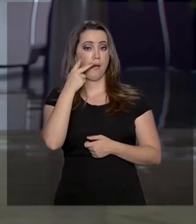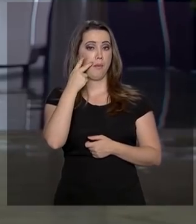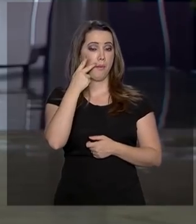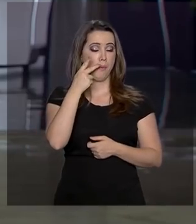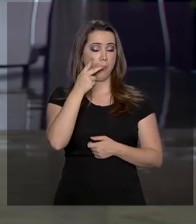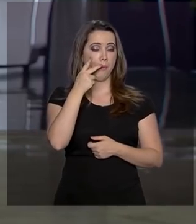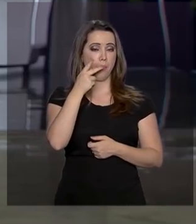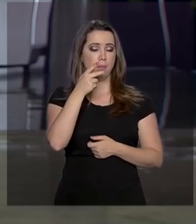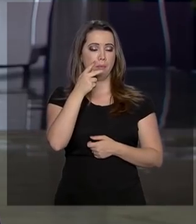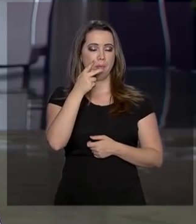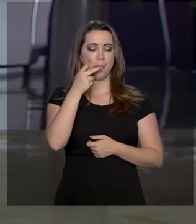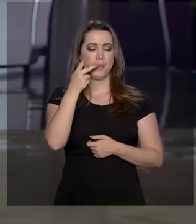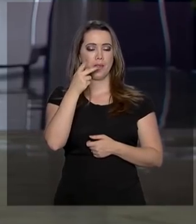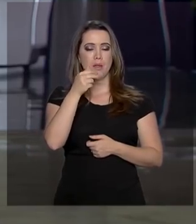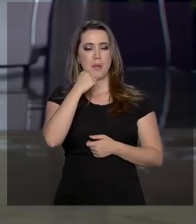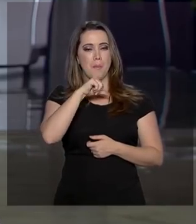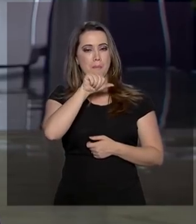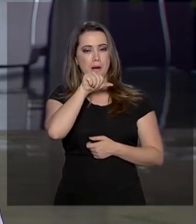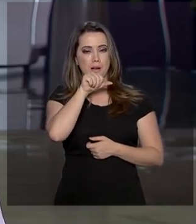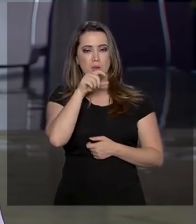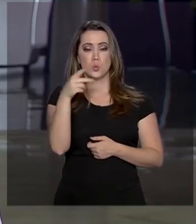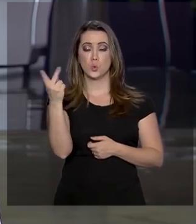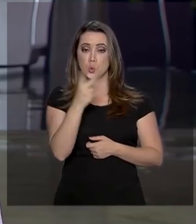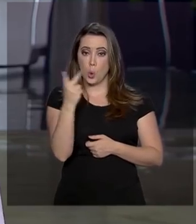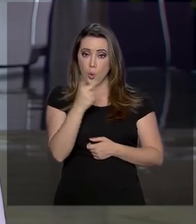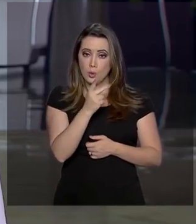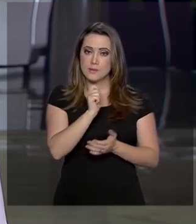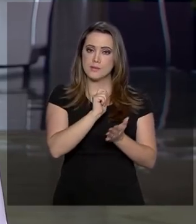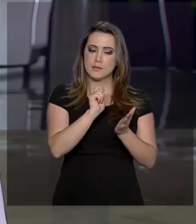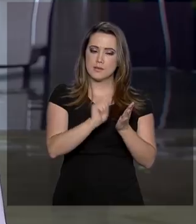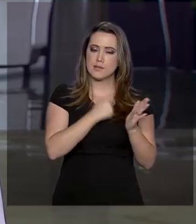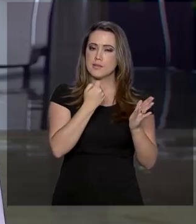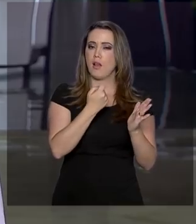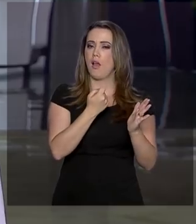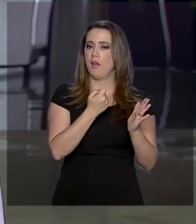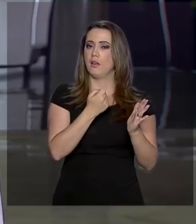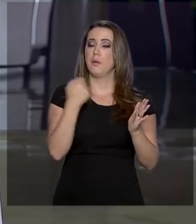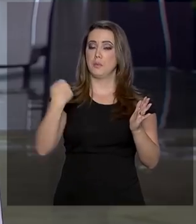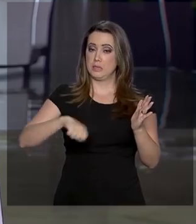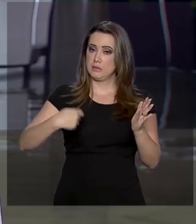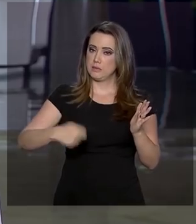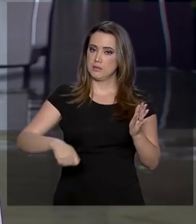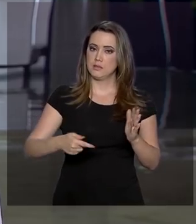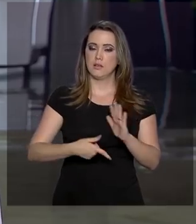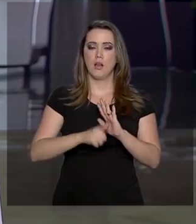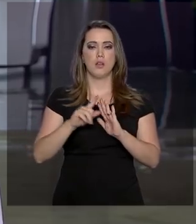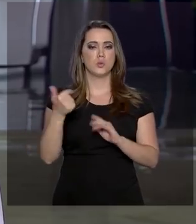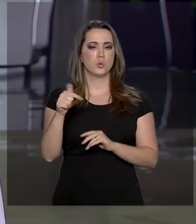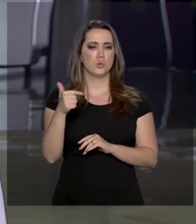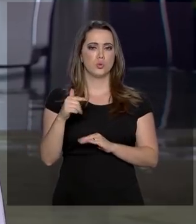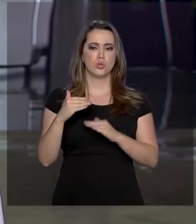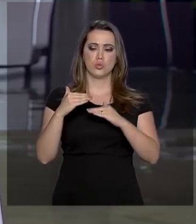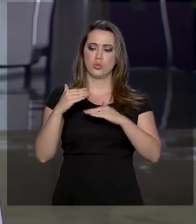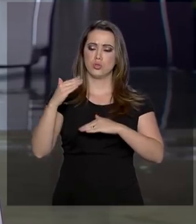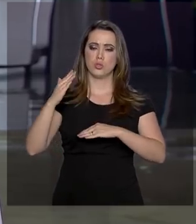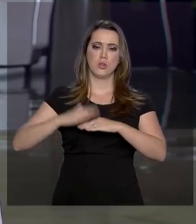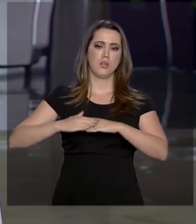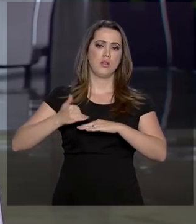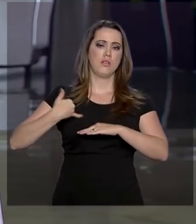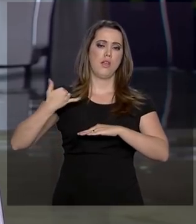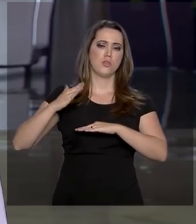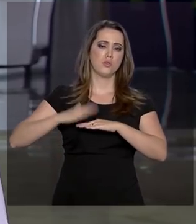com o outro decreto, não tinha essa exigência de idade mínima e também a autorização era só de um